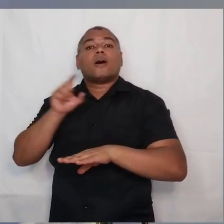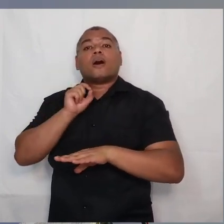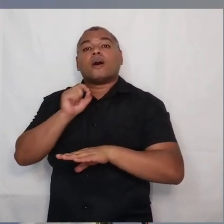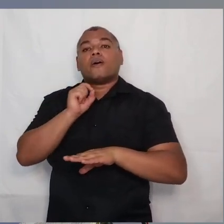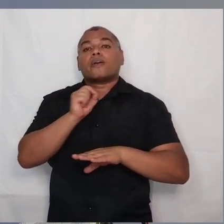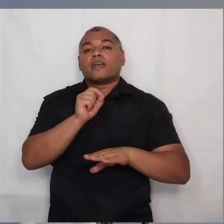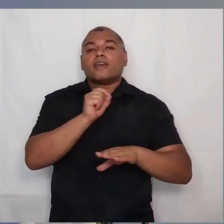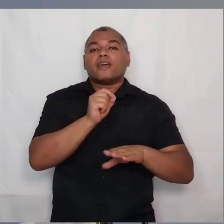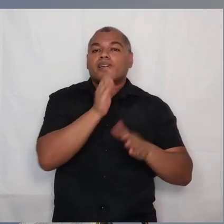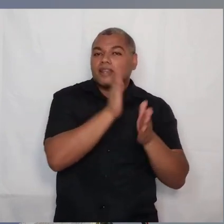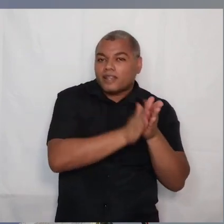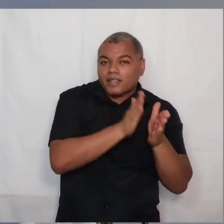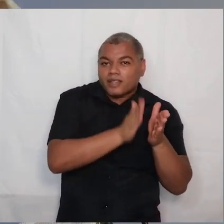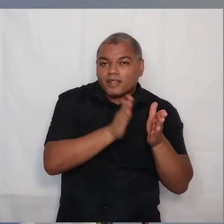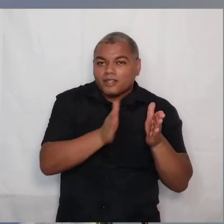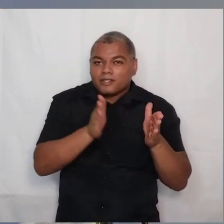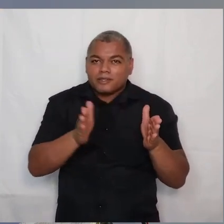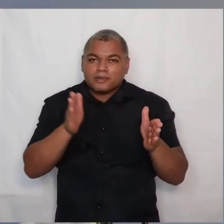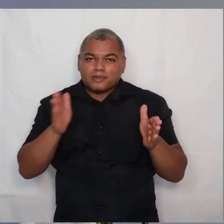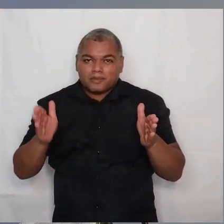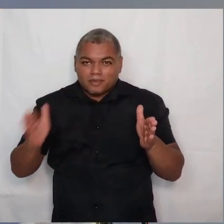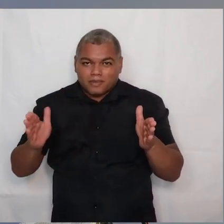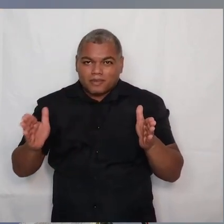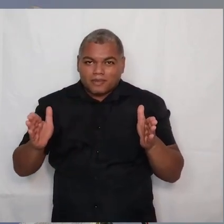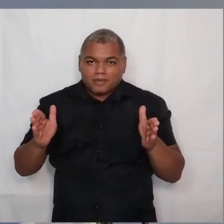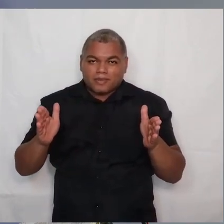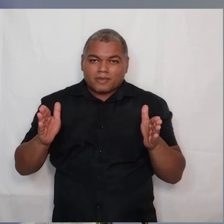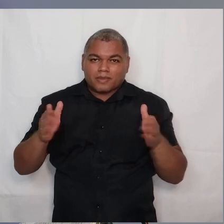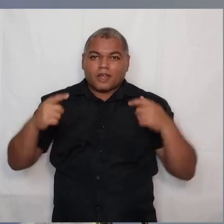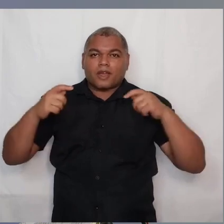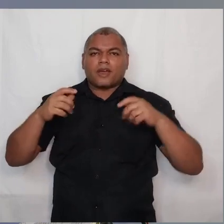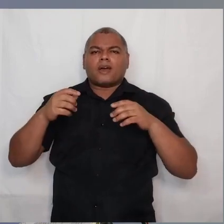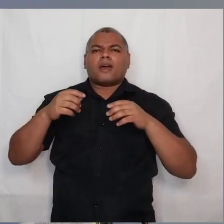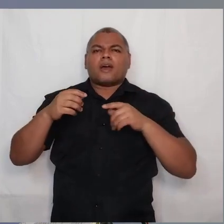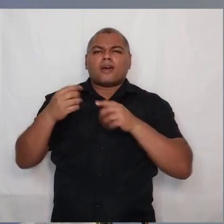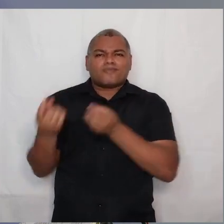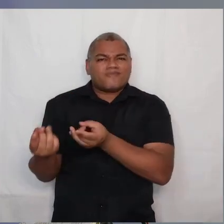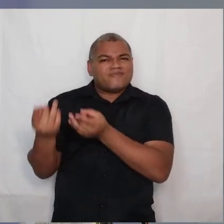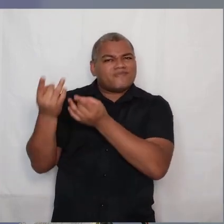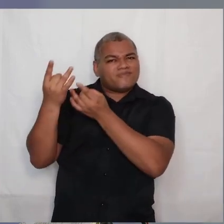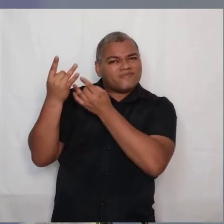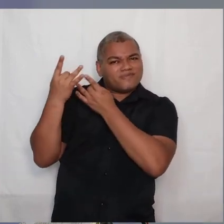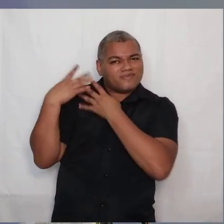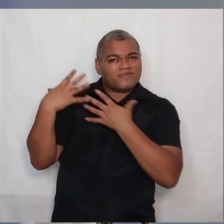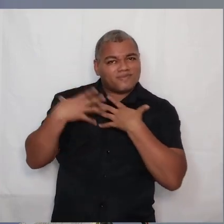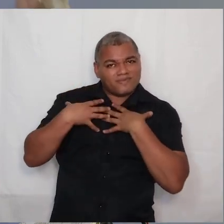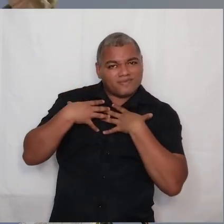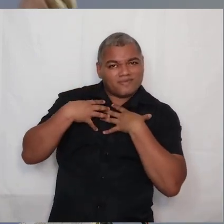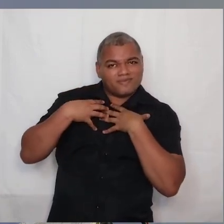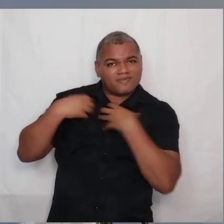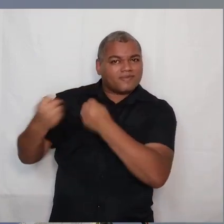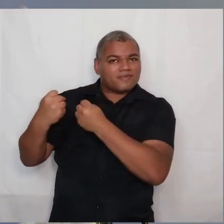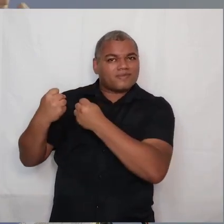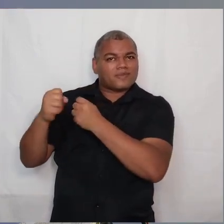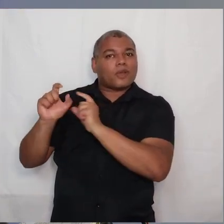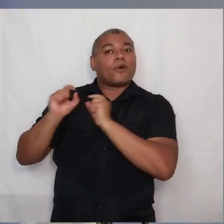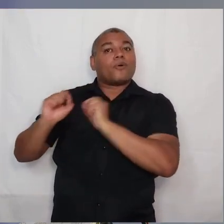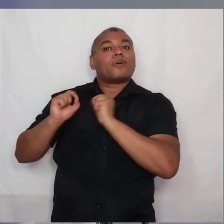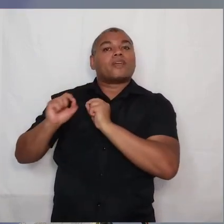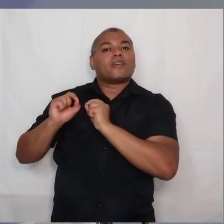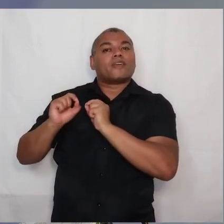de nos desvestirmos, nos despirmos, arrancarmos de nós a velha